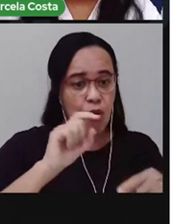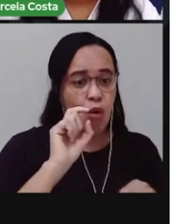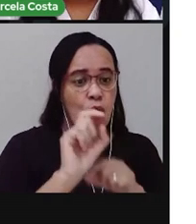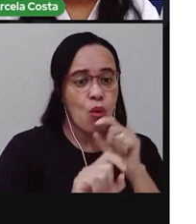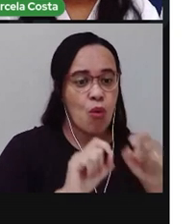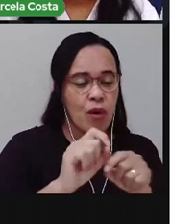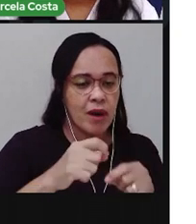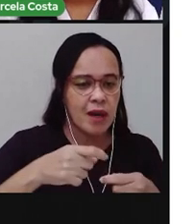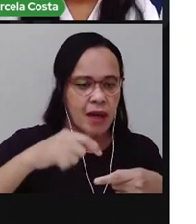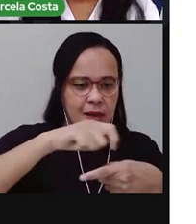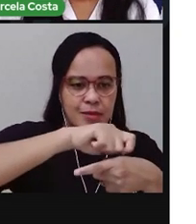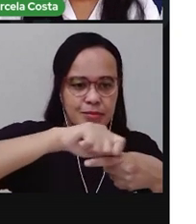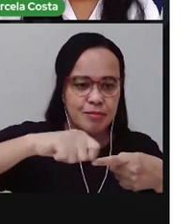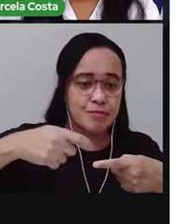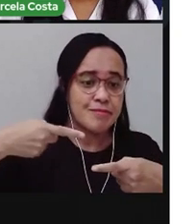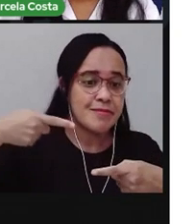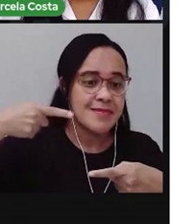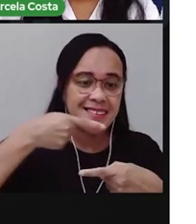escovar os dentes.